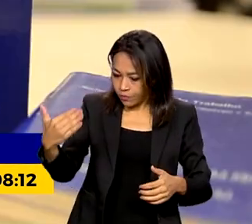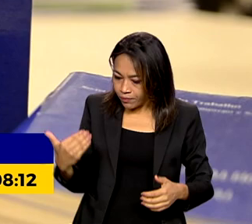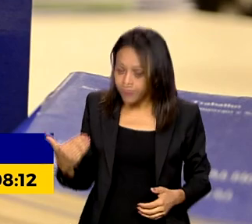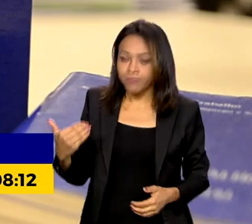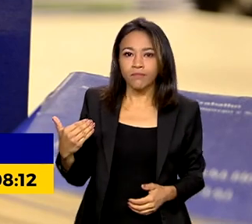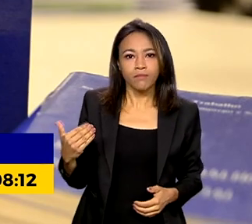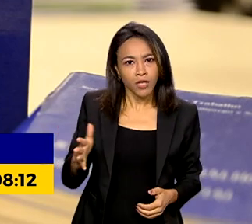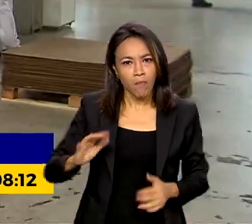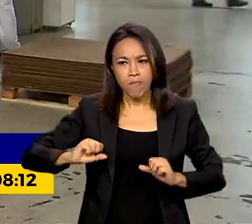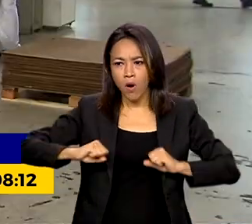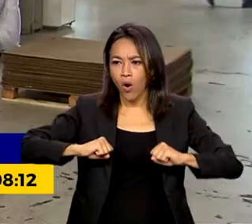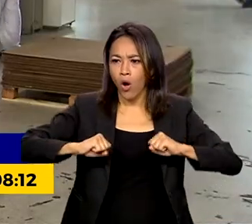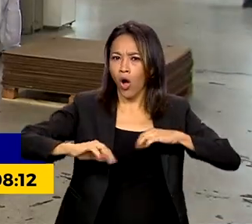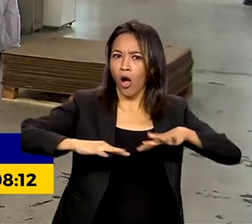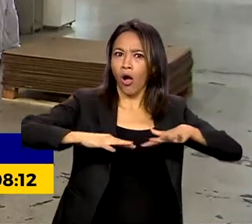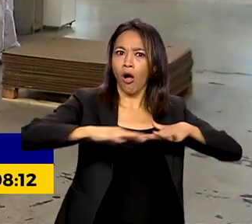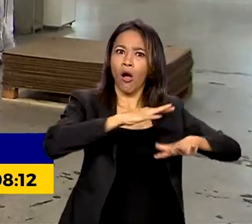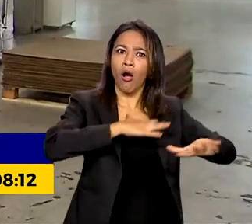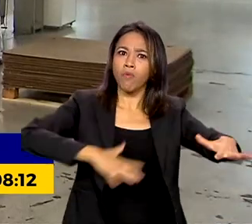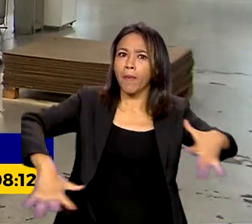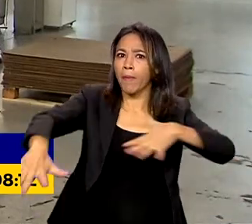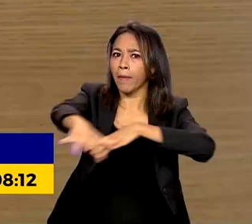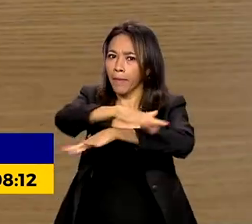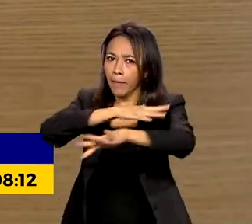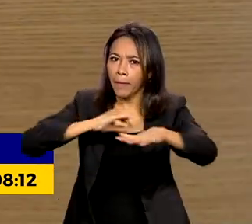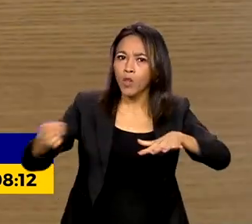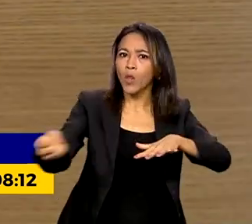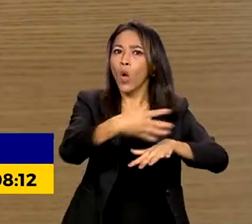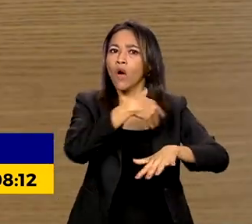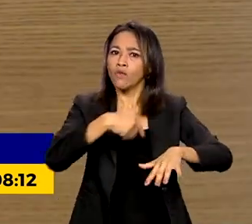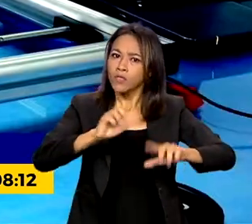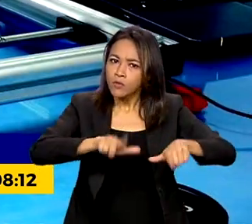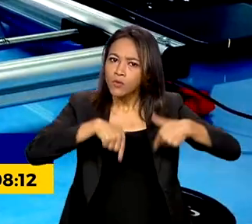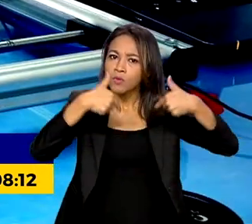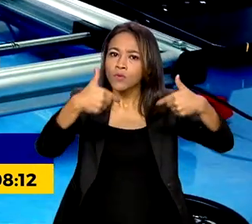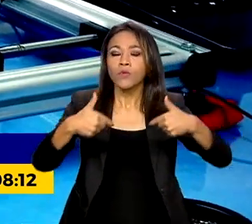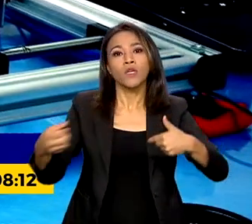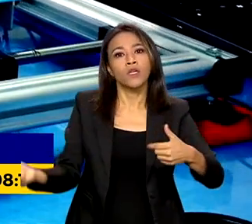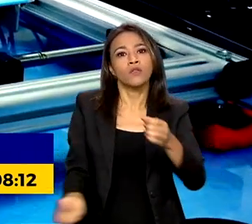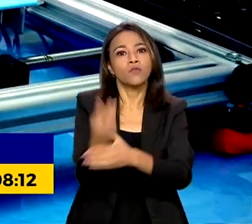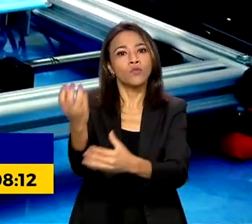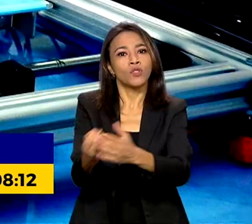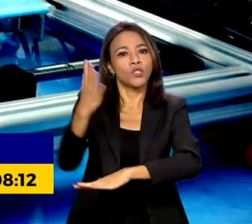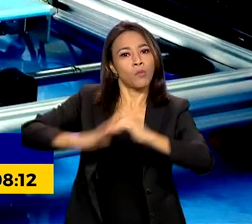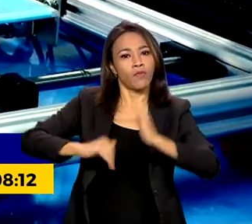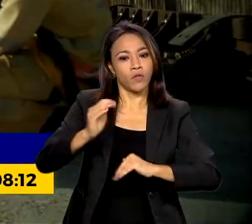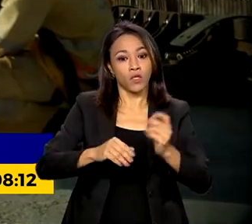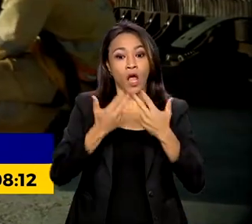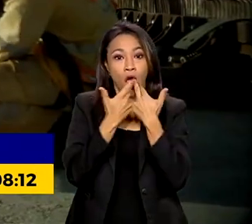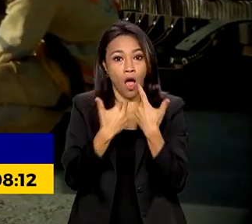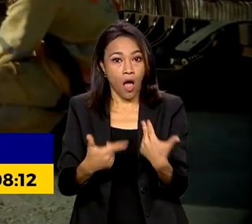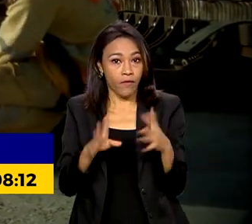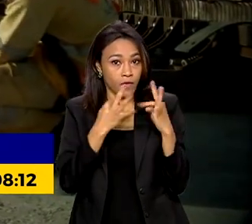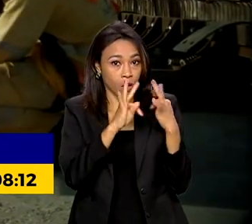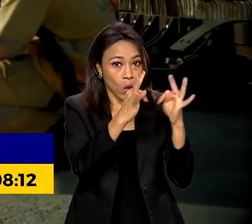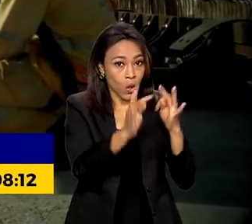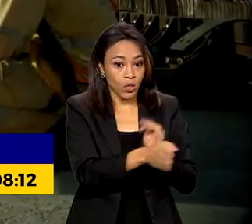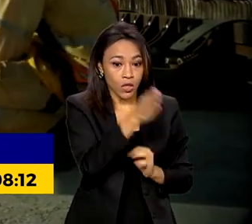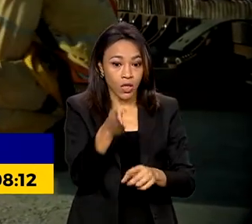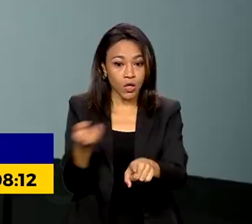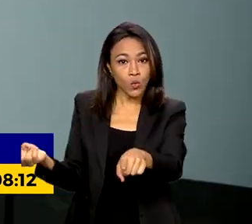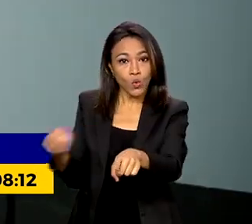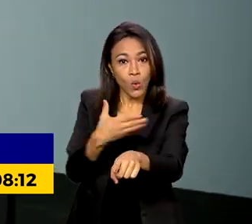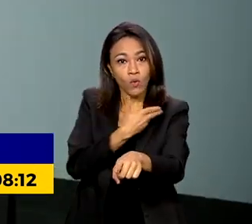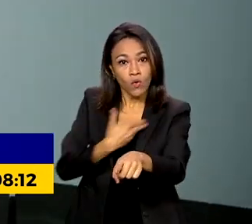o mercado de trabalho com novas atividades e profissões. As inovações tecnológicas e a chegada do novo